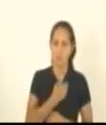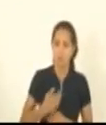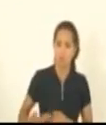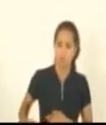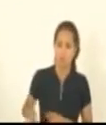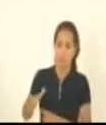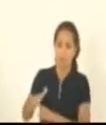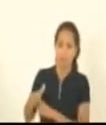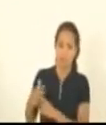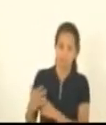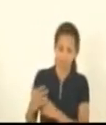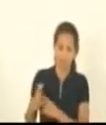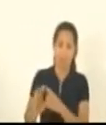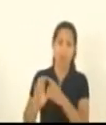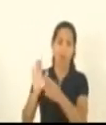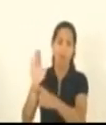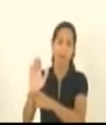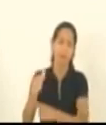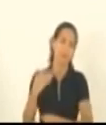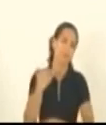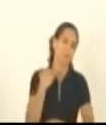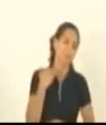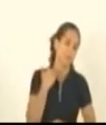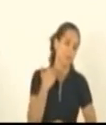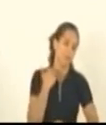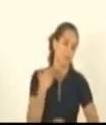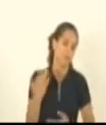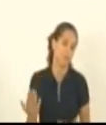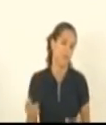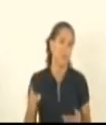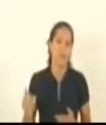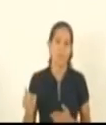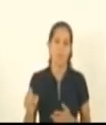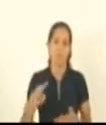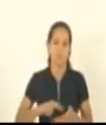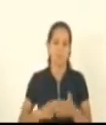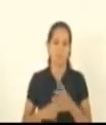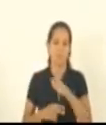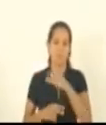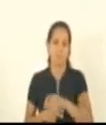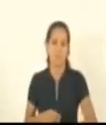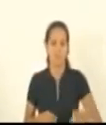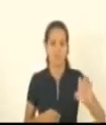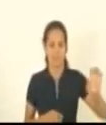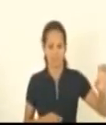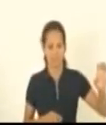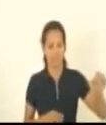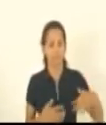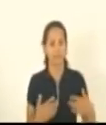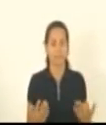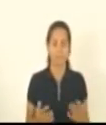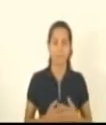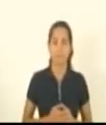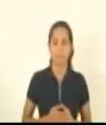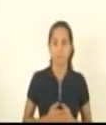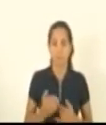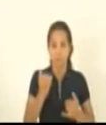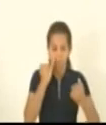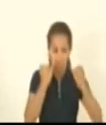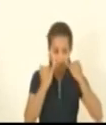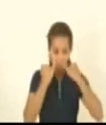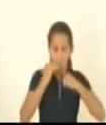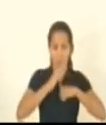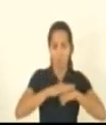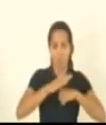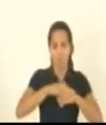serviço dos banqueiros. Esse é o Brasil. Essa é a esquerda brasileira. Obrigado, meu amigo. Informando aos deputados que esse é o momento de encaminhamento de